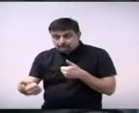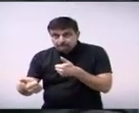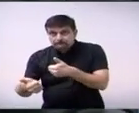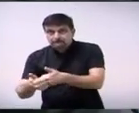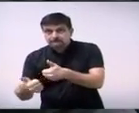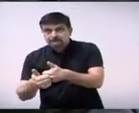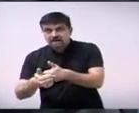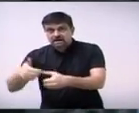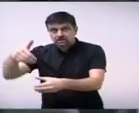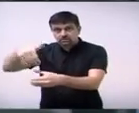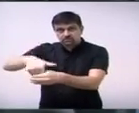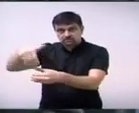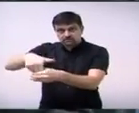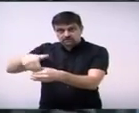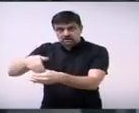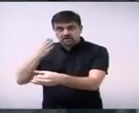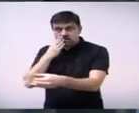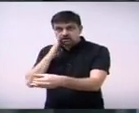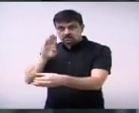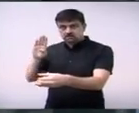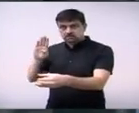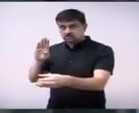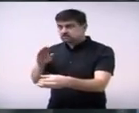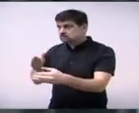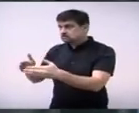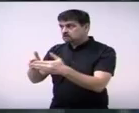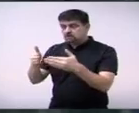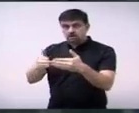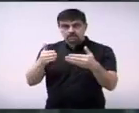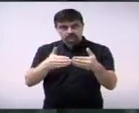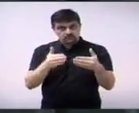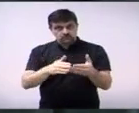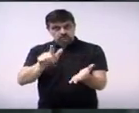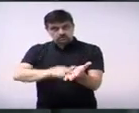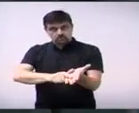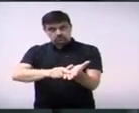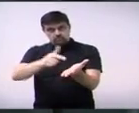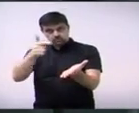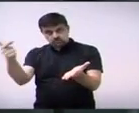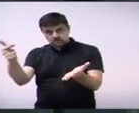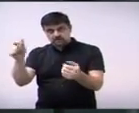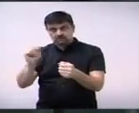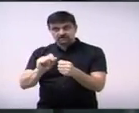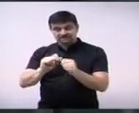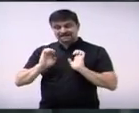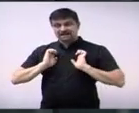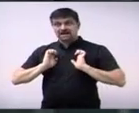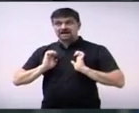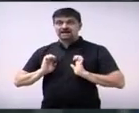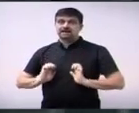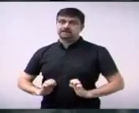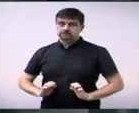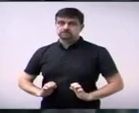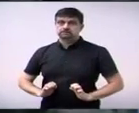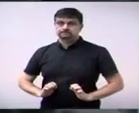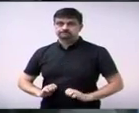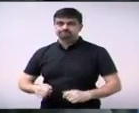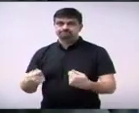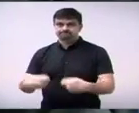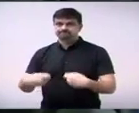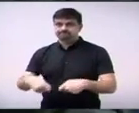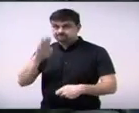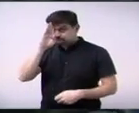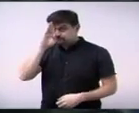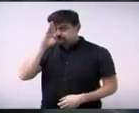e pedir para os meios de imprensa que se utilizem da ética principalmente